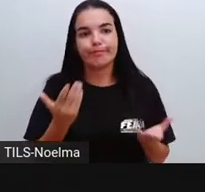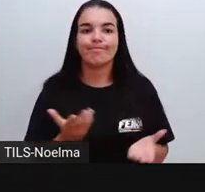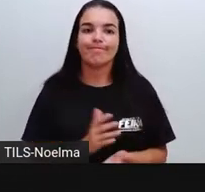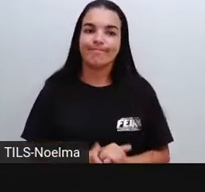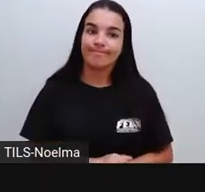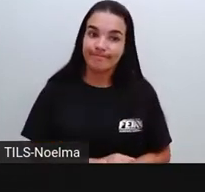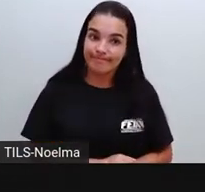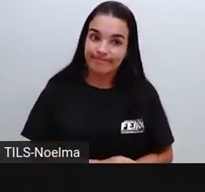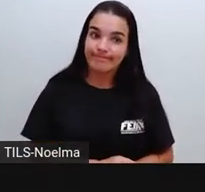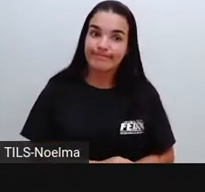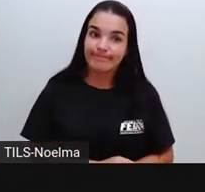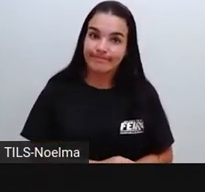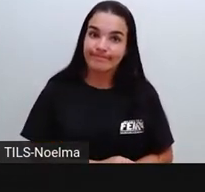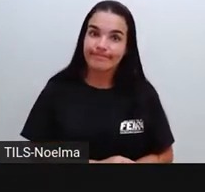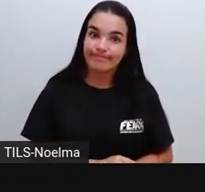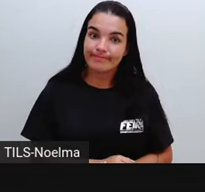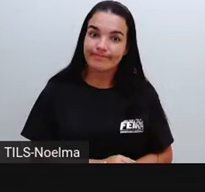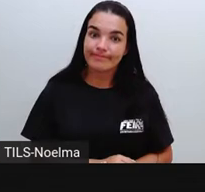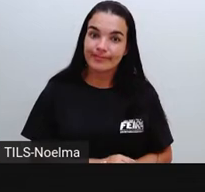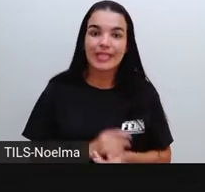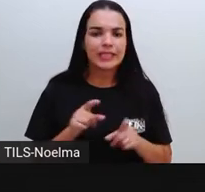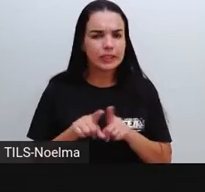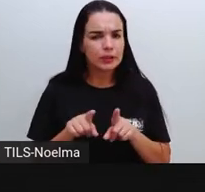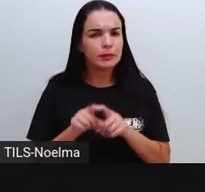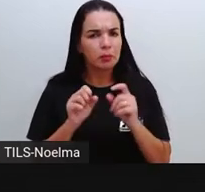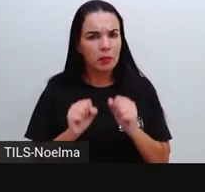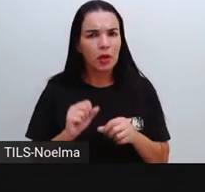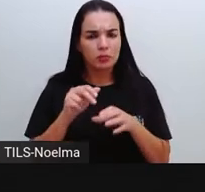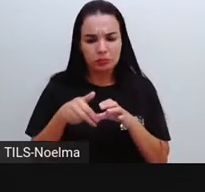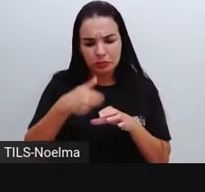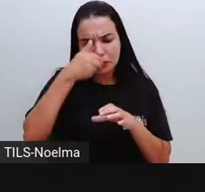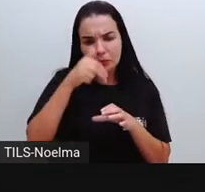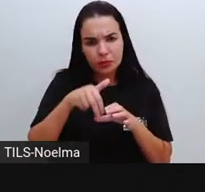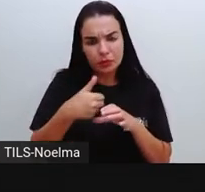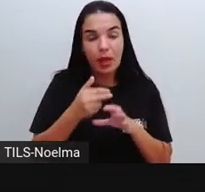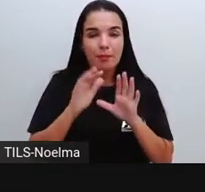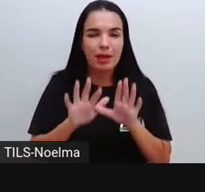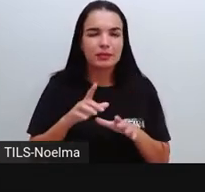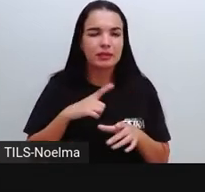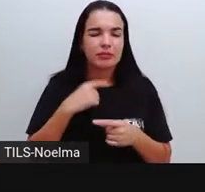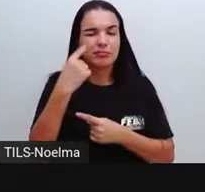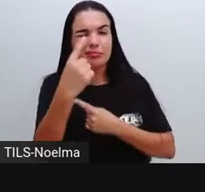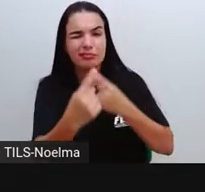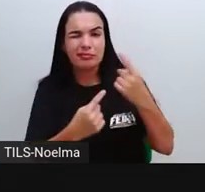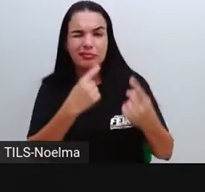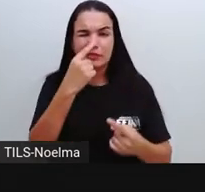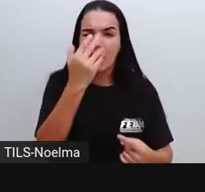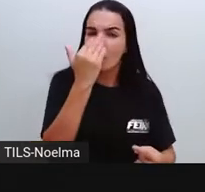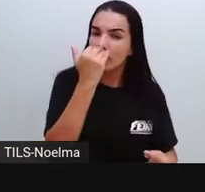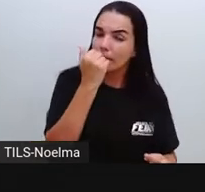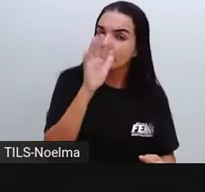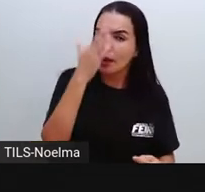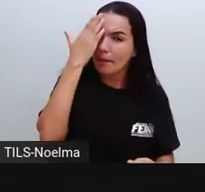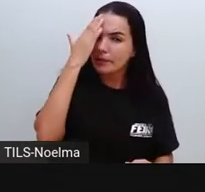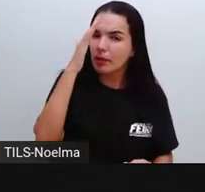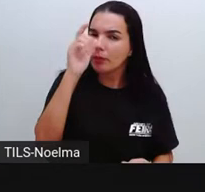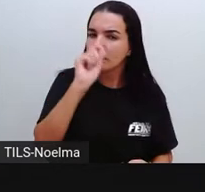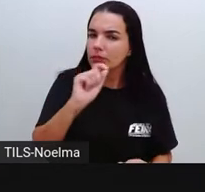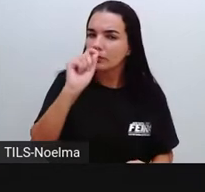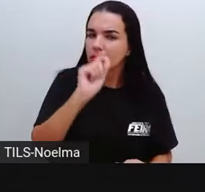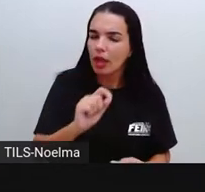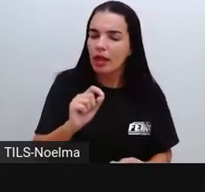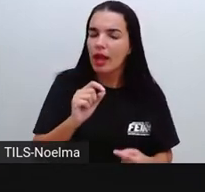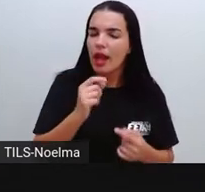iogurte que a gente até coloca na nossa dieta, mas tem alguns alimentos, principalmente esses que nós chamamos aí de